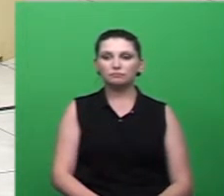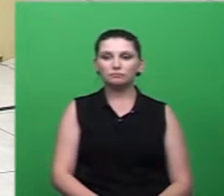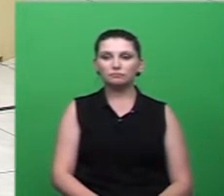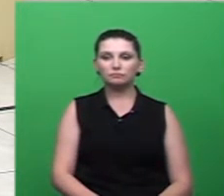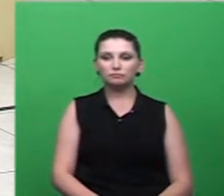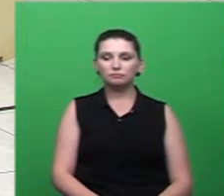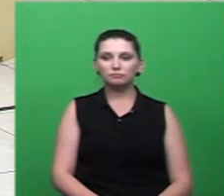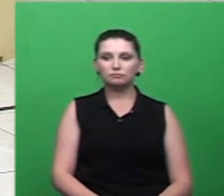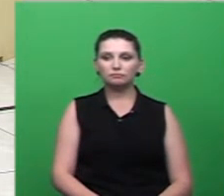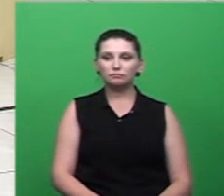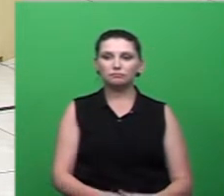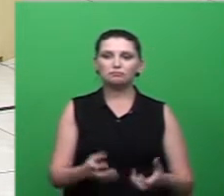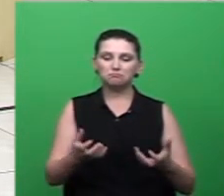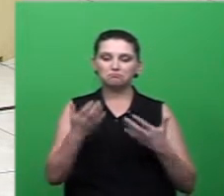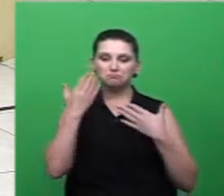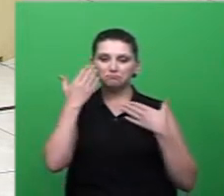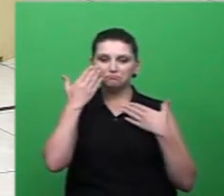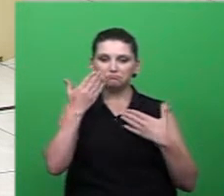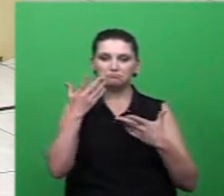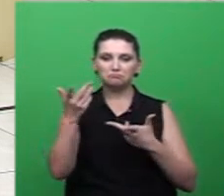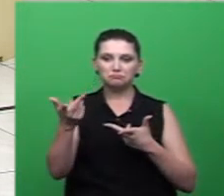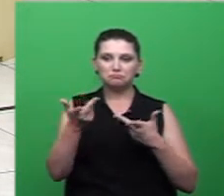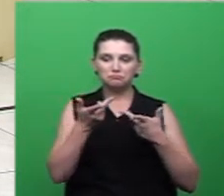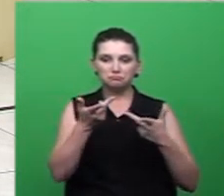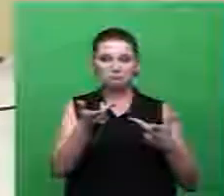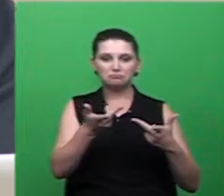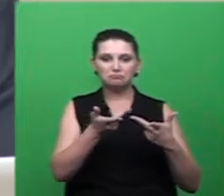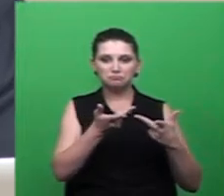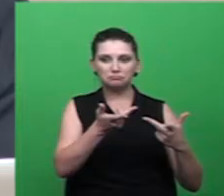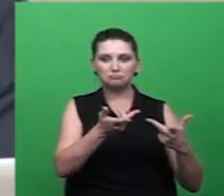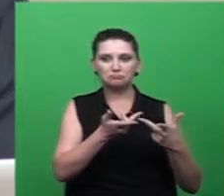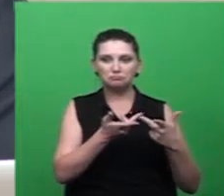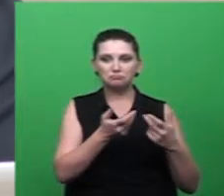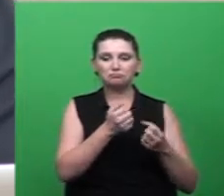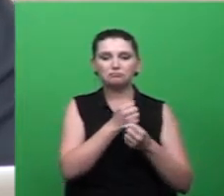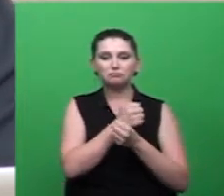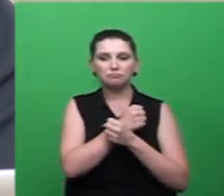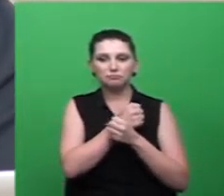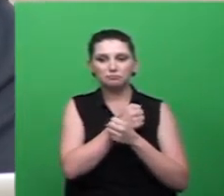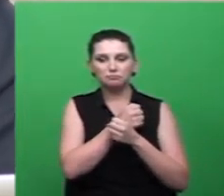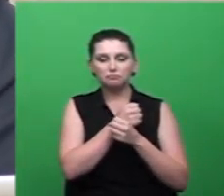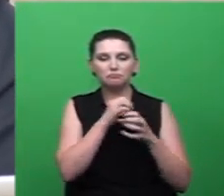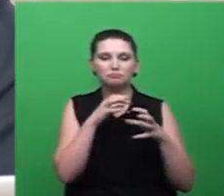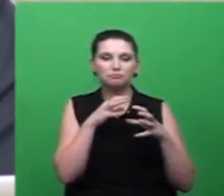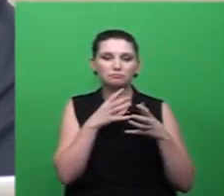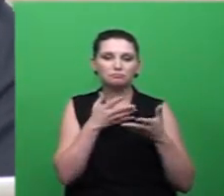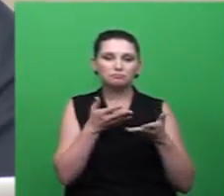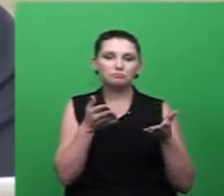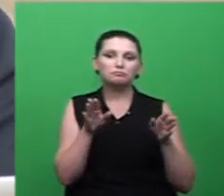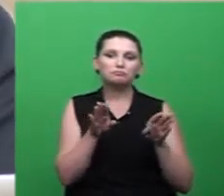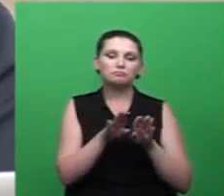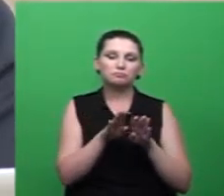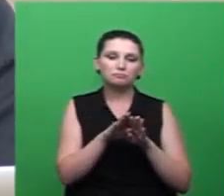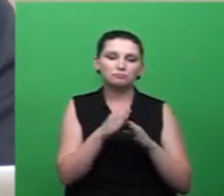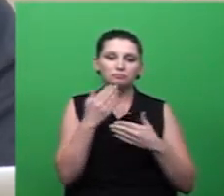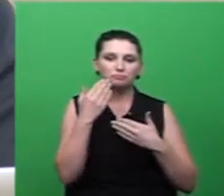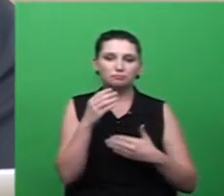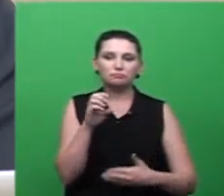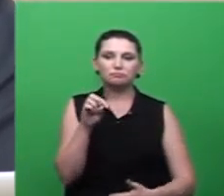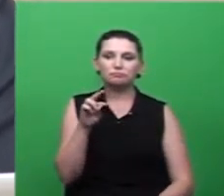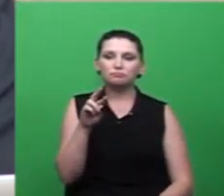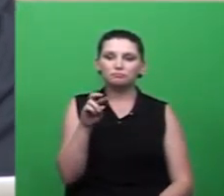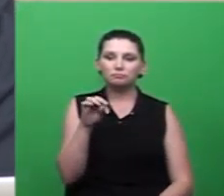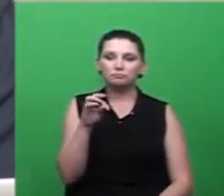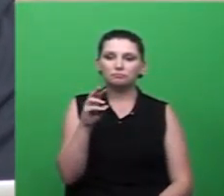eu quero agradecer aos convidados ao Rosemar mande um abraço para a secretária Rose agradecer a Cristiane Santos da